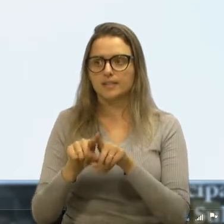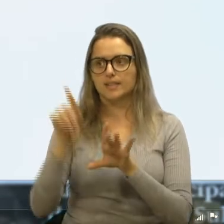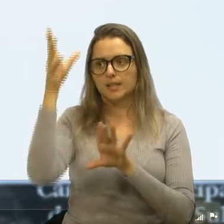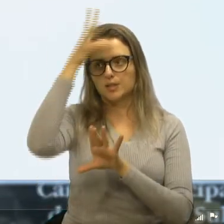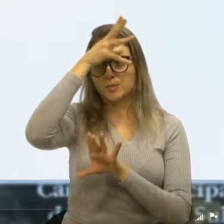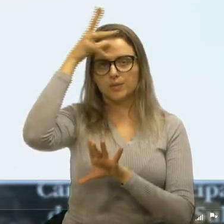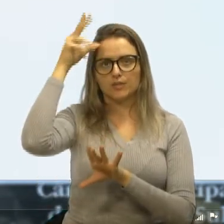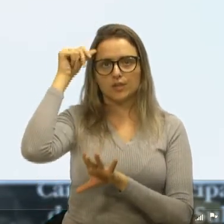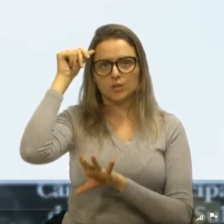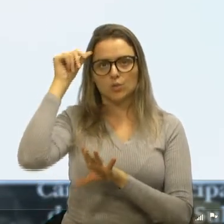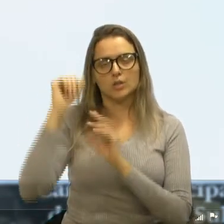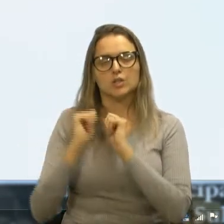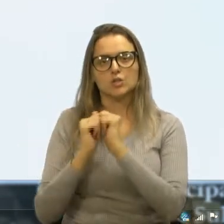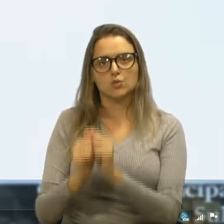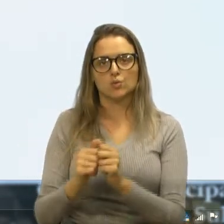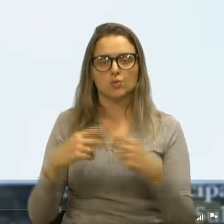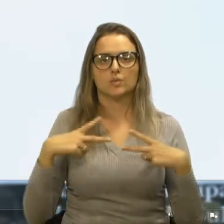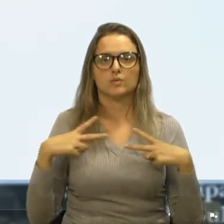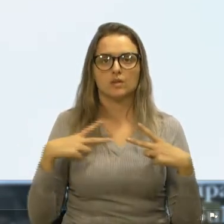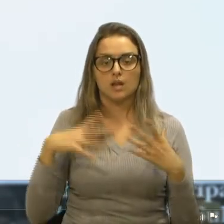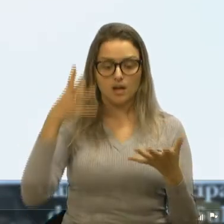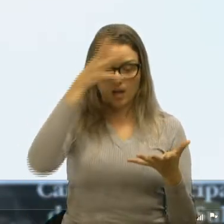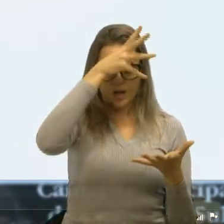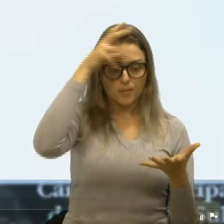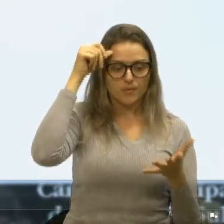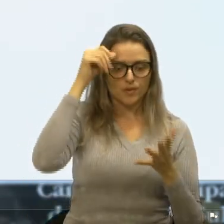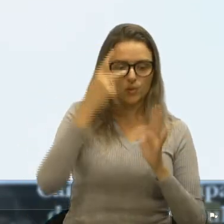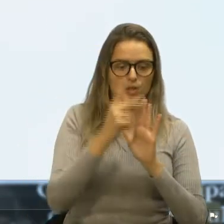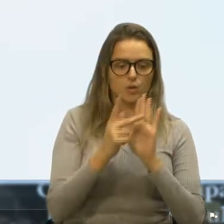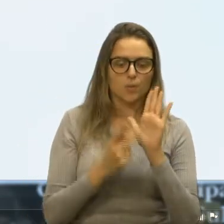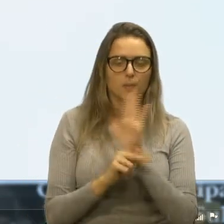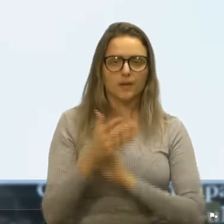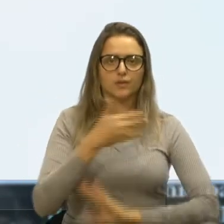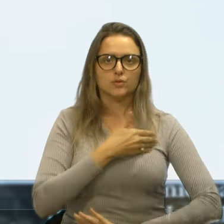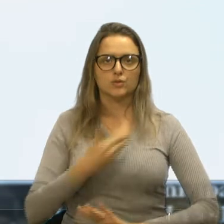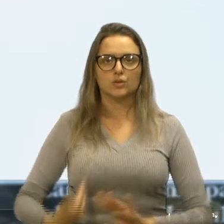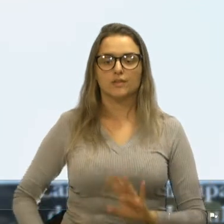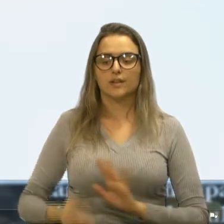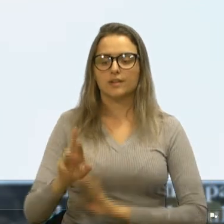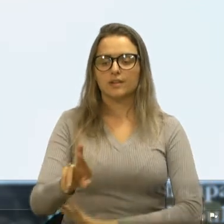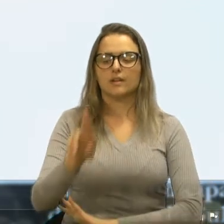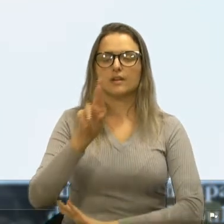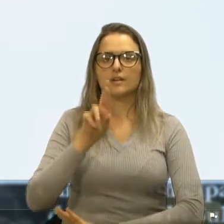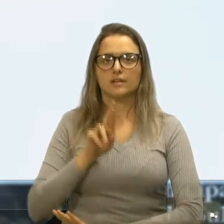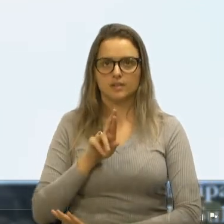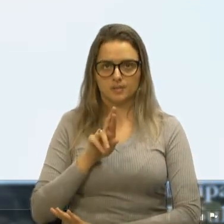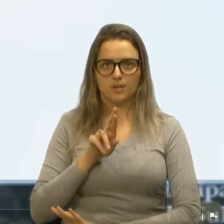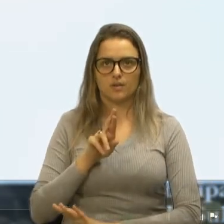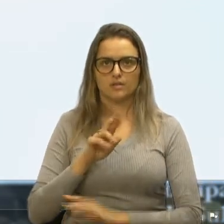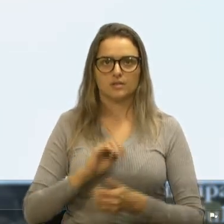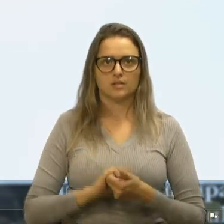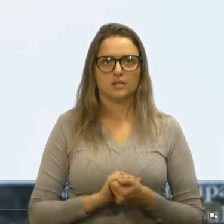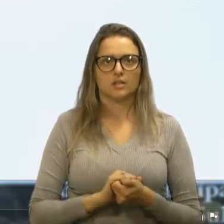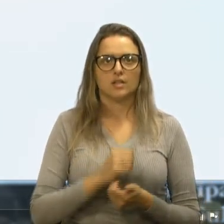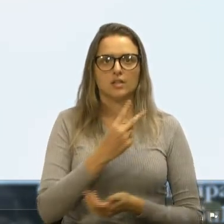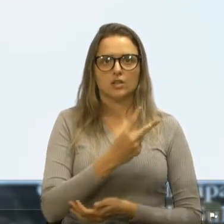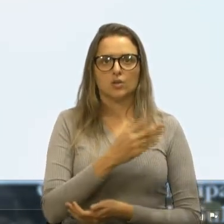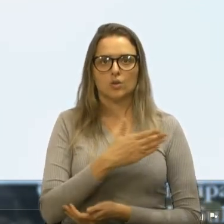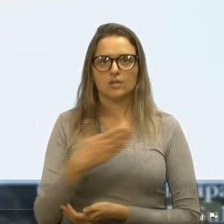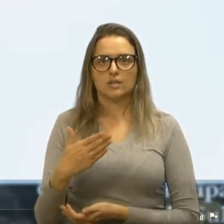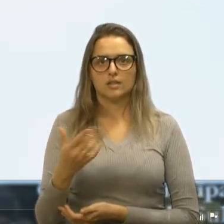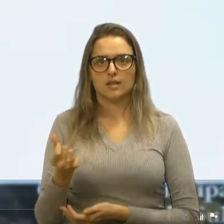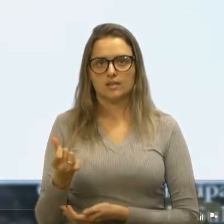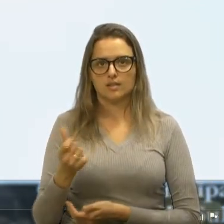municipalidade está montando um plano de governo? Então, veio assim, a resposta das perguntas dois até seis.